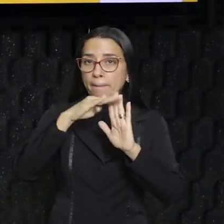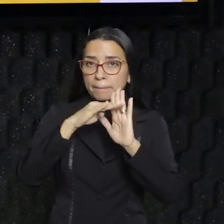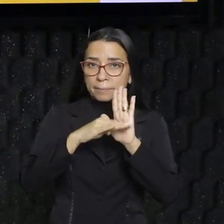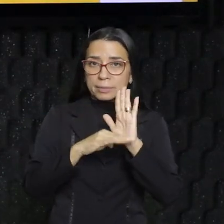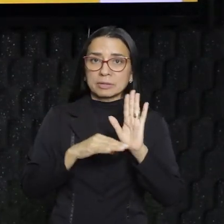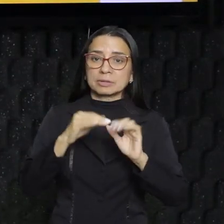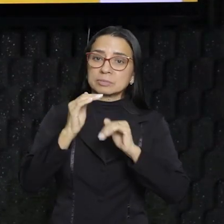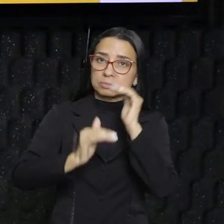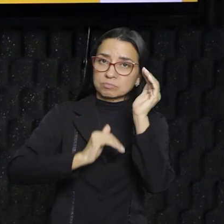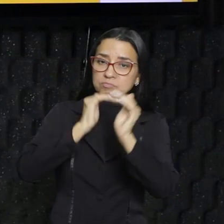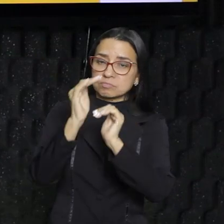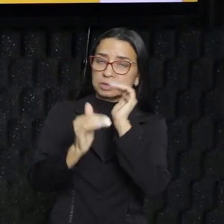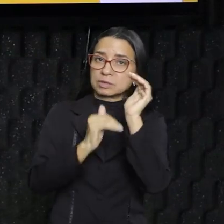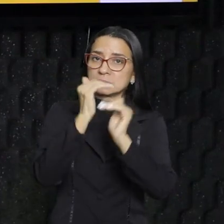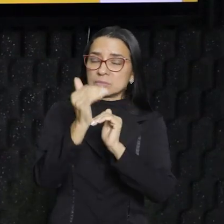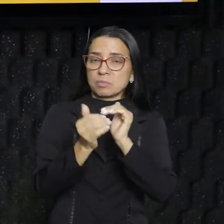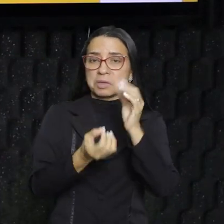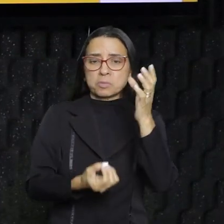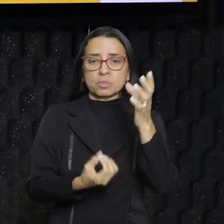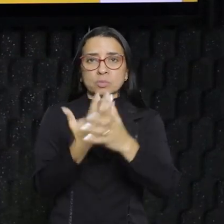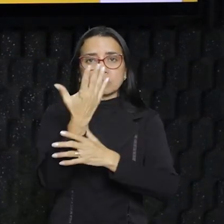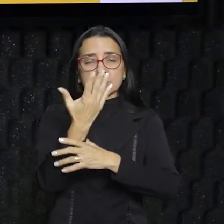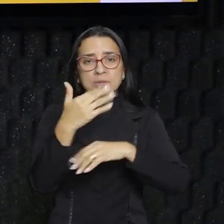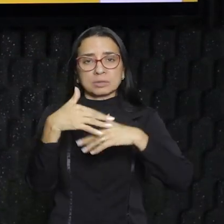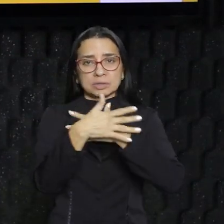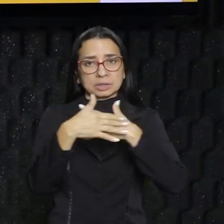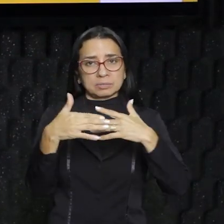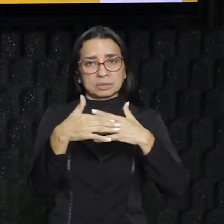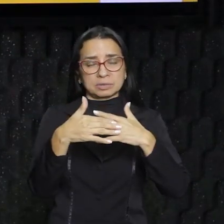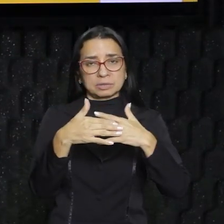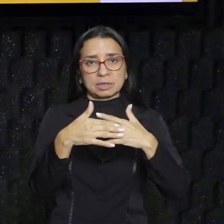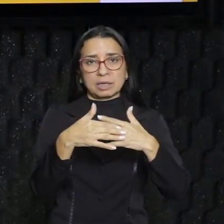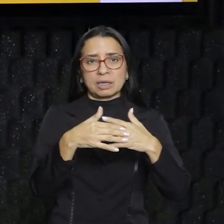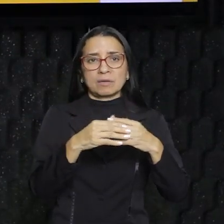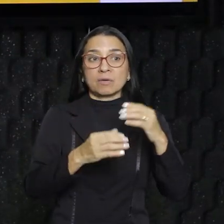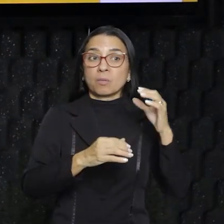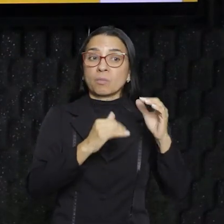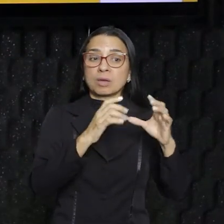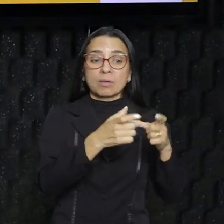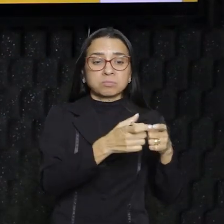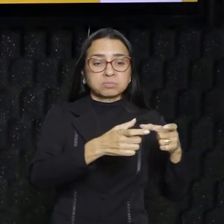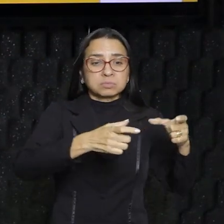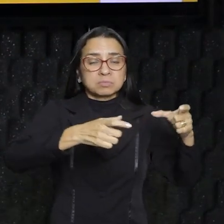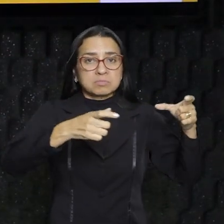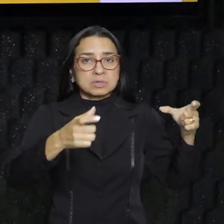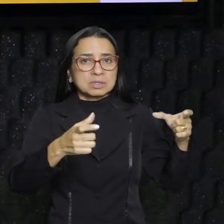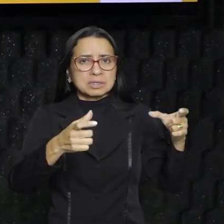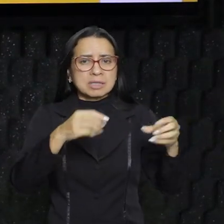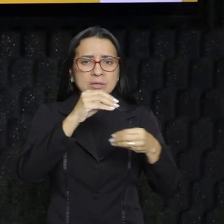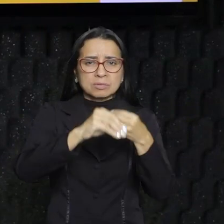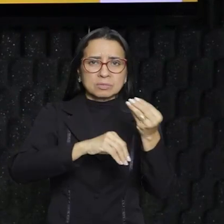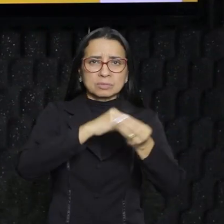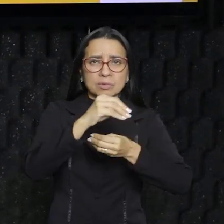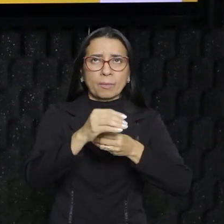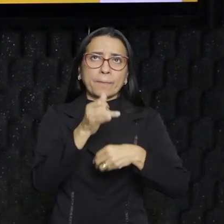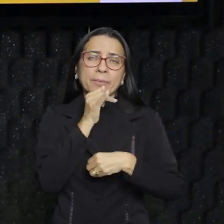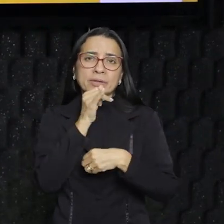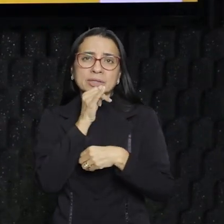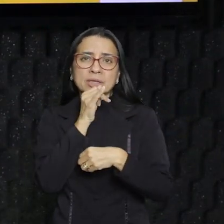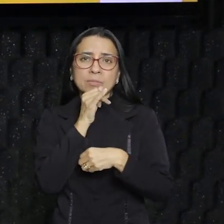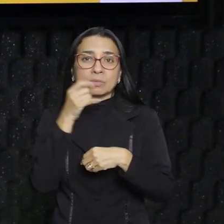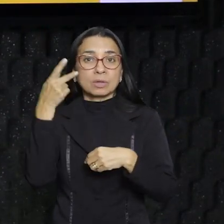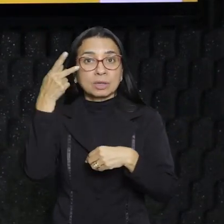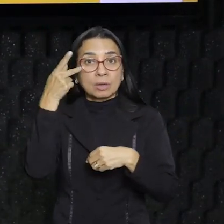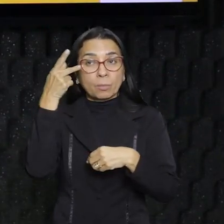cidades. Elas vão crescer, de maneira geral, de uma forma muito desordenada. Pegue o exemplo da cidade de São Paulo, do Rio de Janeiro. Foram